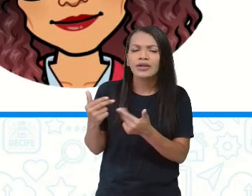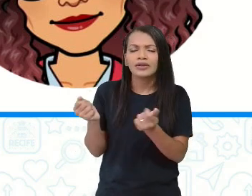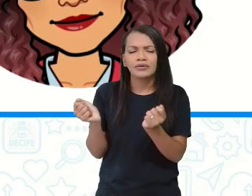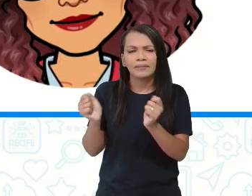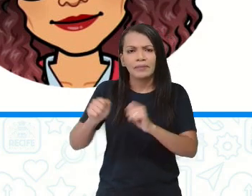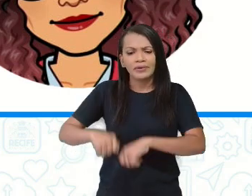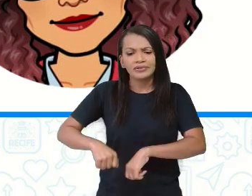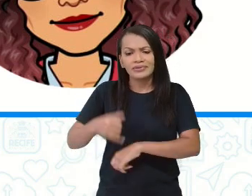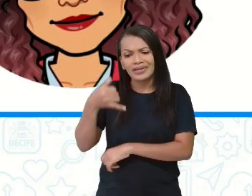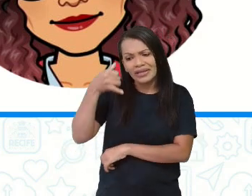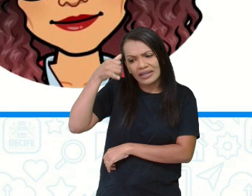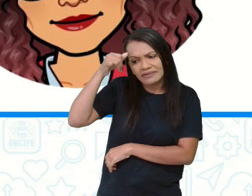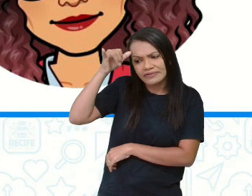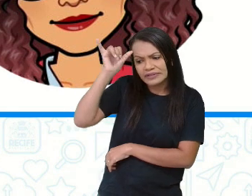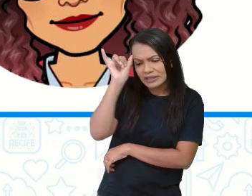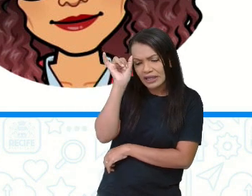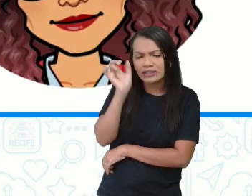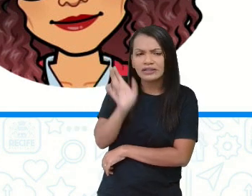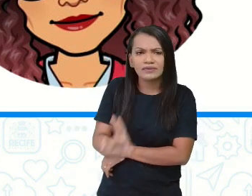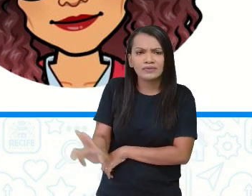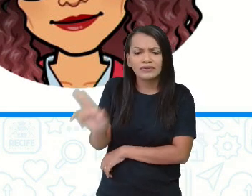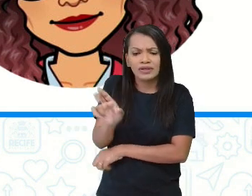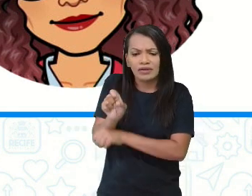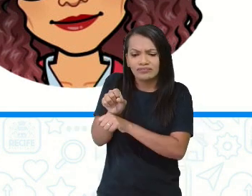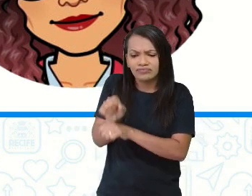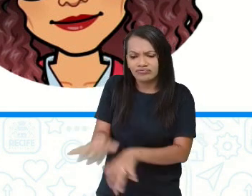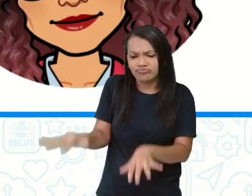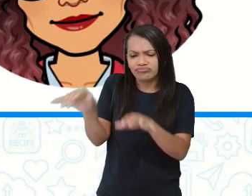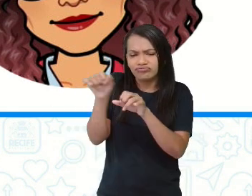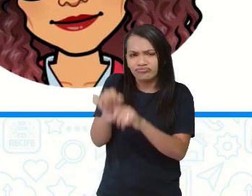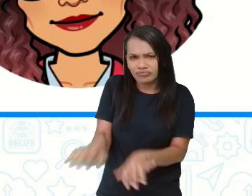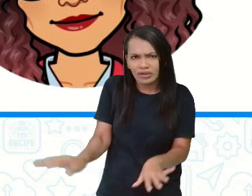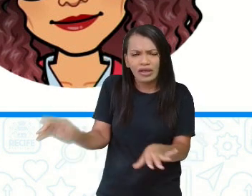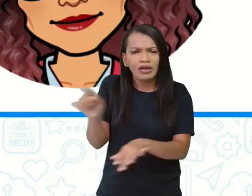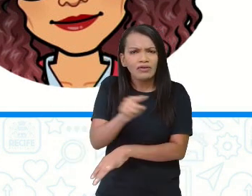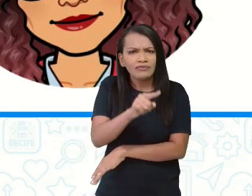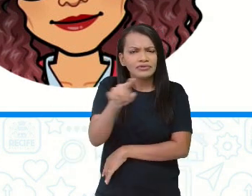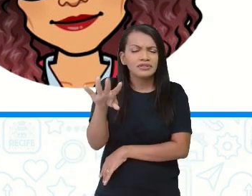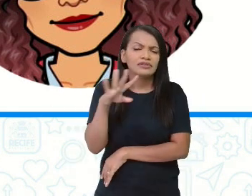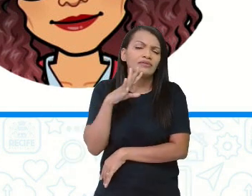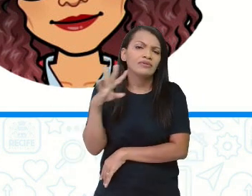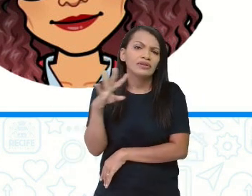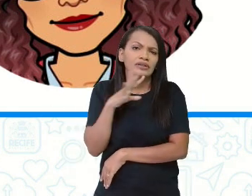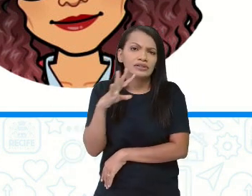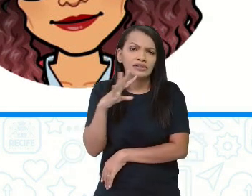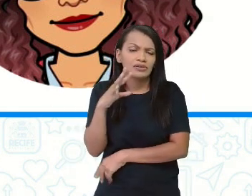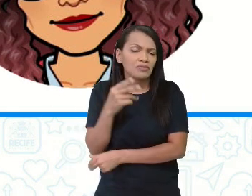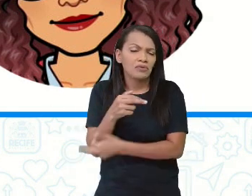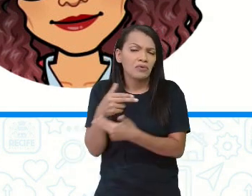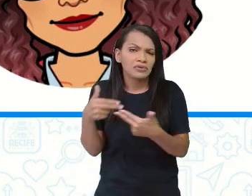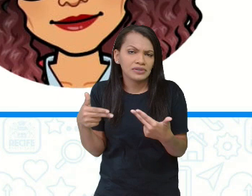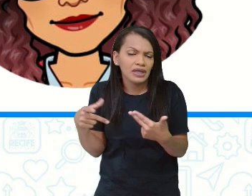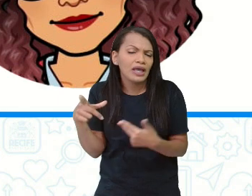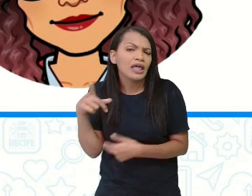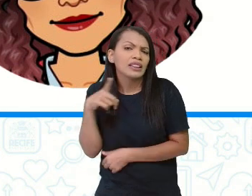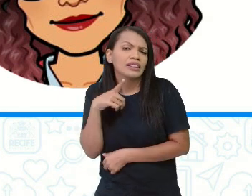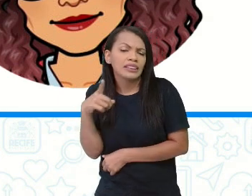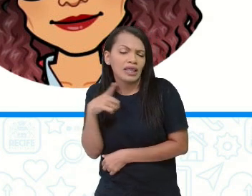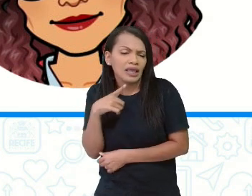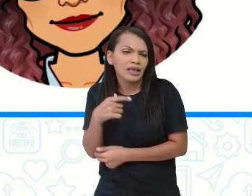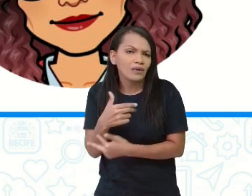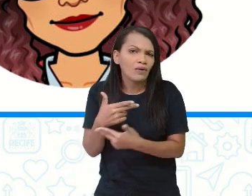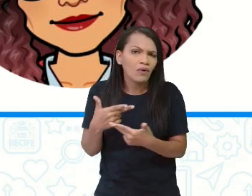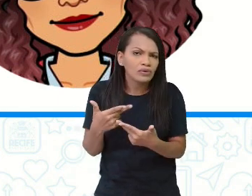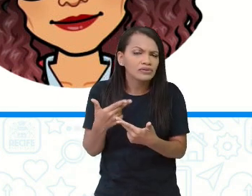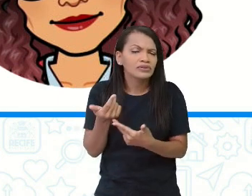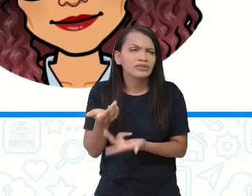impactam o nosso meio ambiente diretamente. Como você, você conhece alguma dessas ações? Você tem adotado